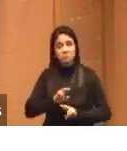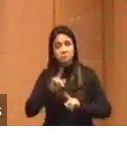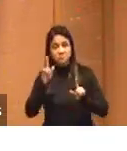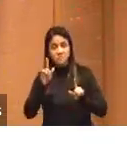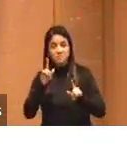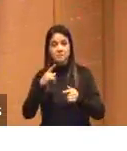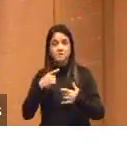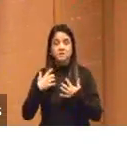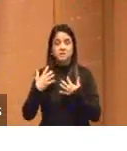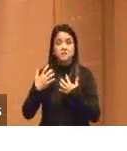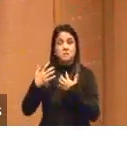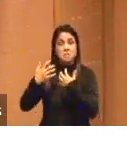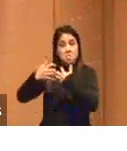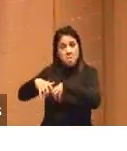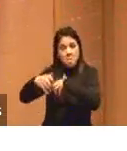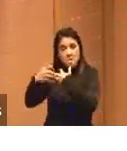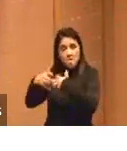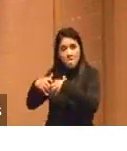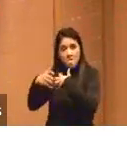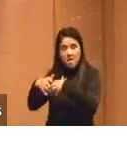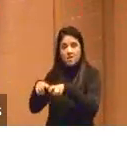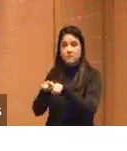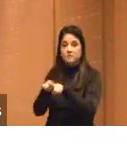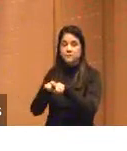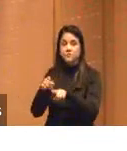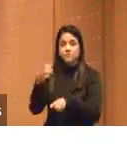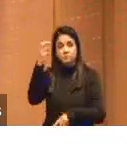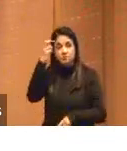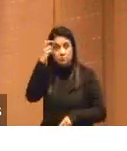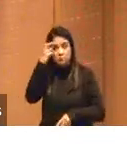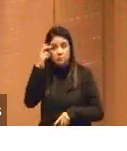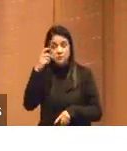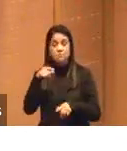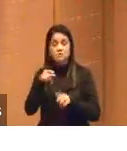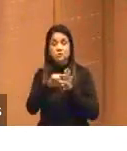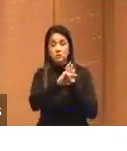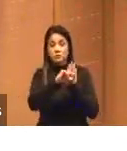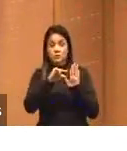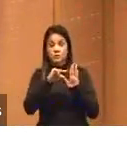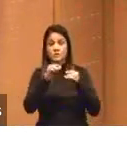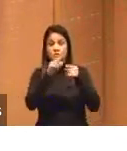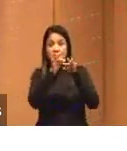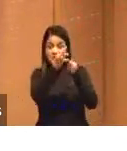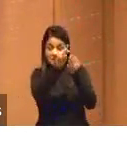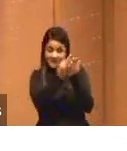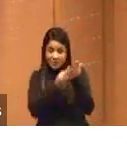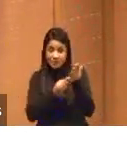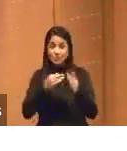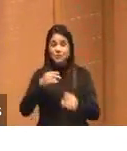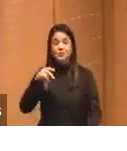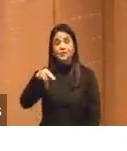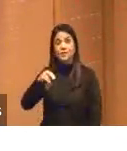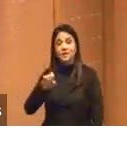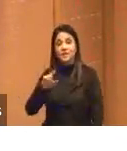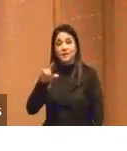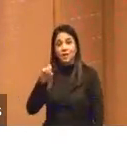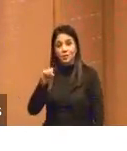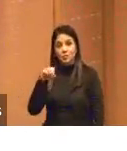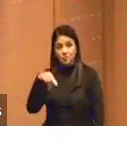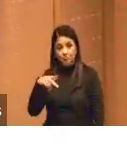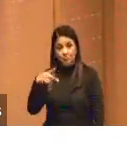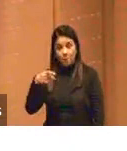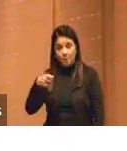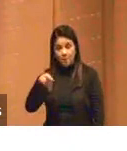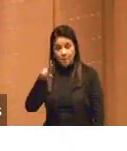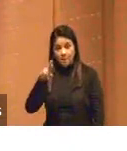inteligência, que apareceu no texto do Nelson Preto, mas o povo da IA às vezes chama essa